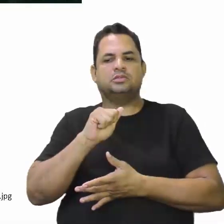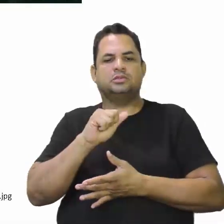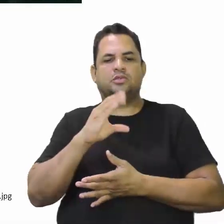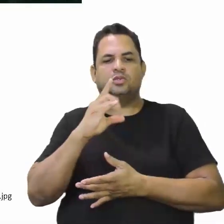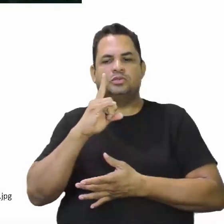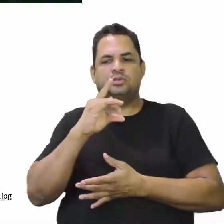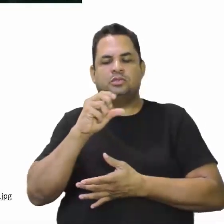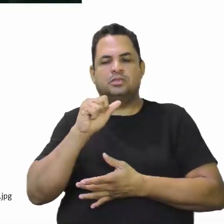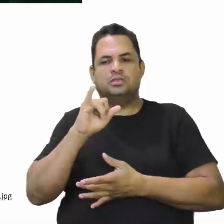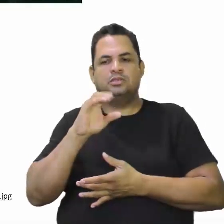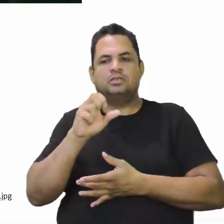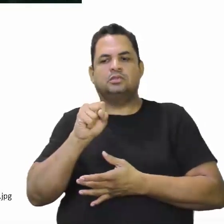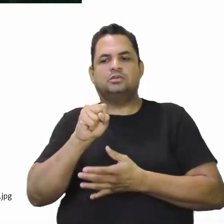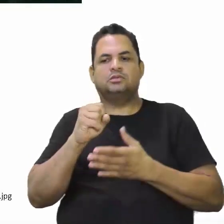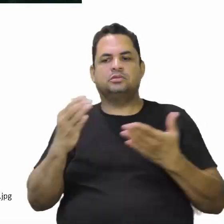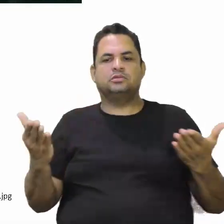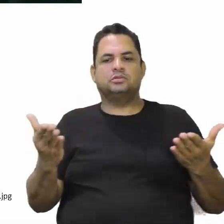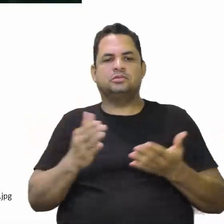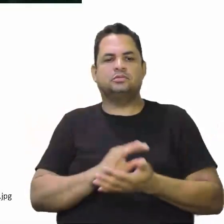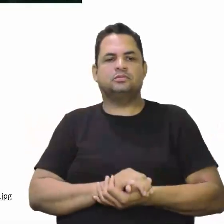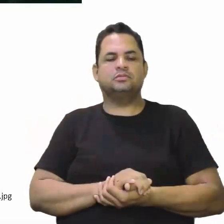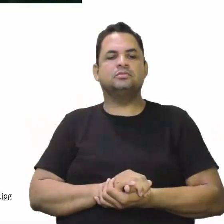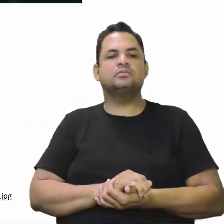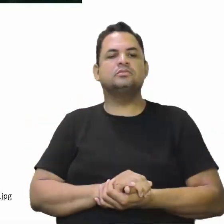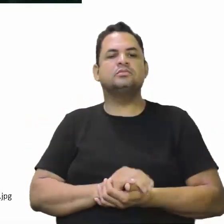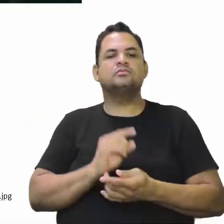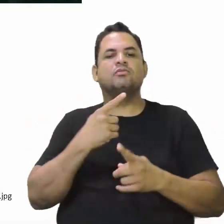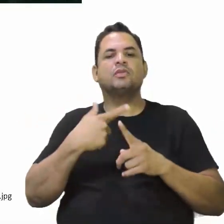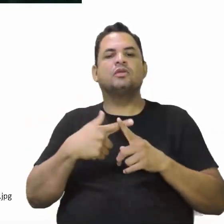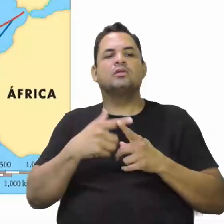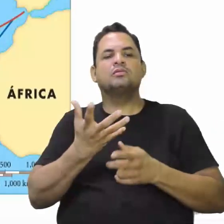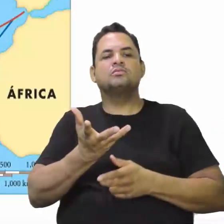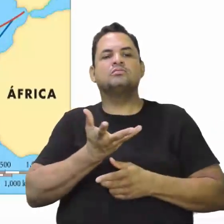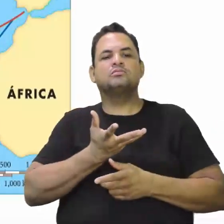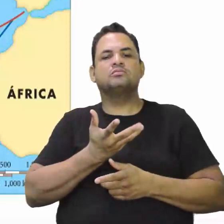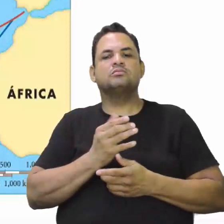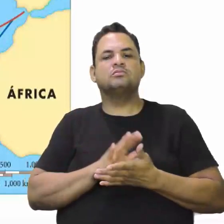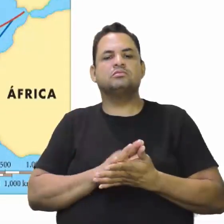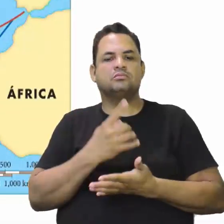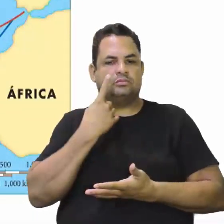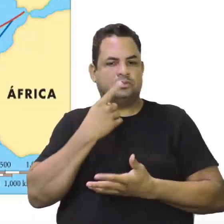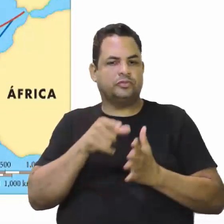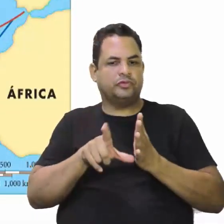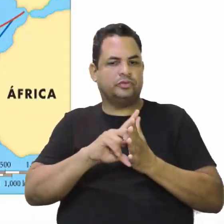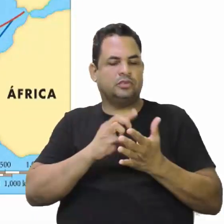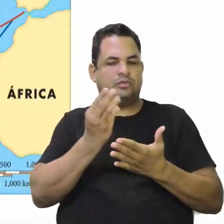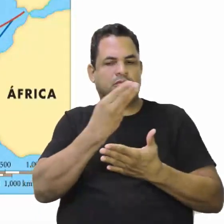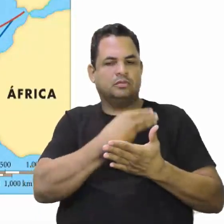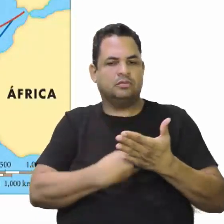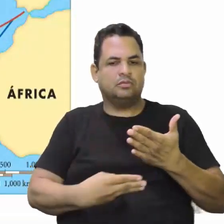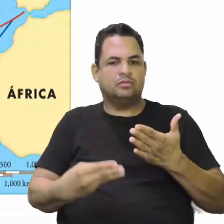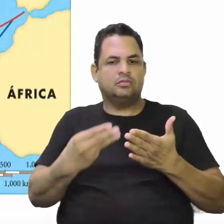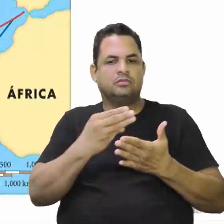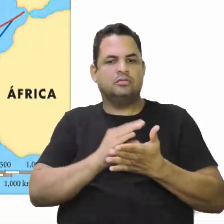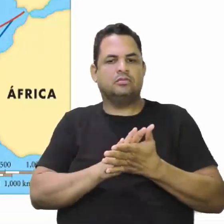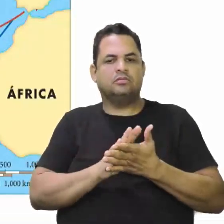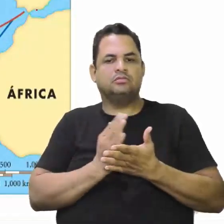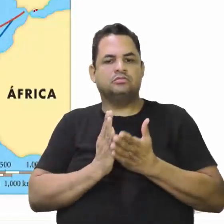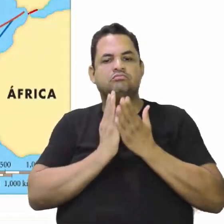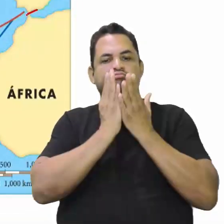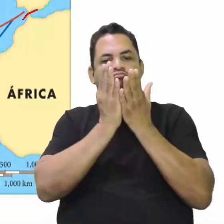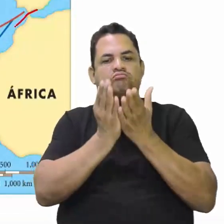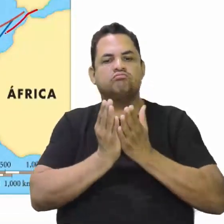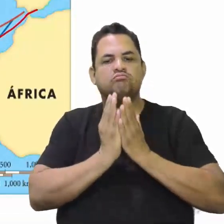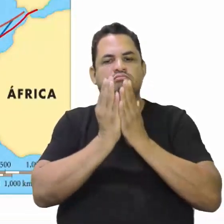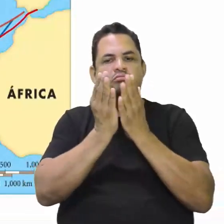chegamos às Índias Ocidentais. O que ele queria fazer? Olha lá, vamos voltar ao mapa. Ele queria fazer a circunnavegação. Ele achava que